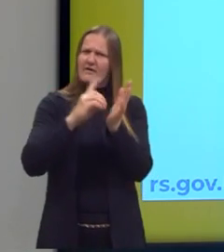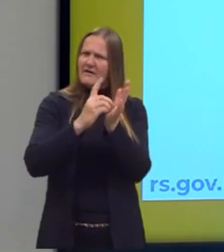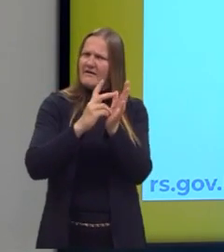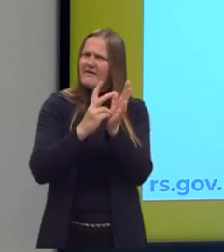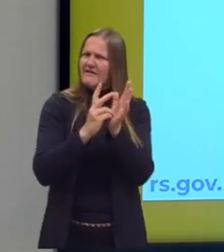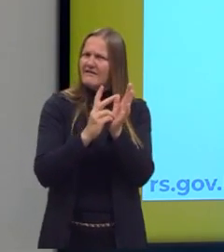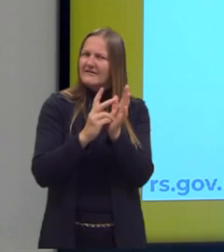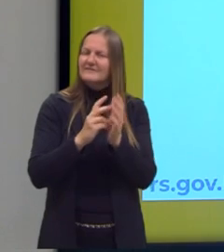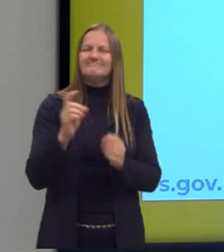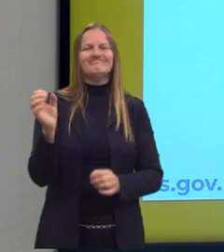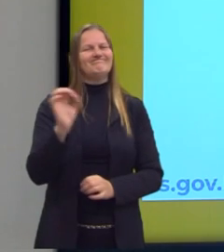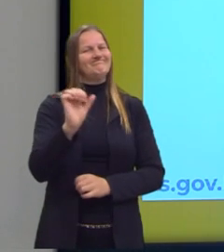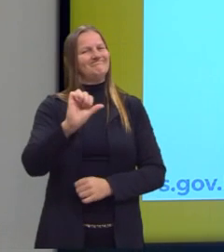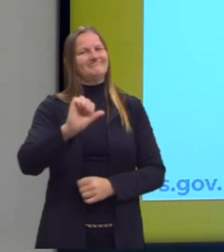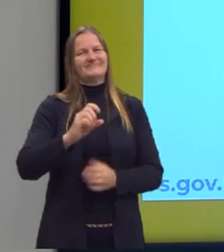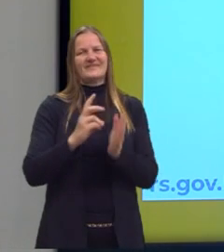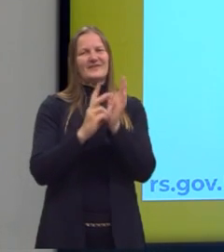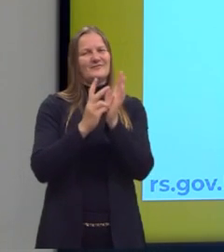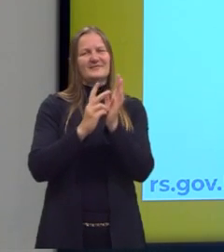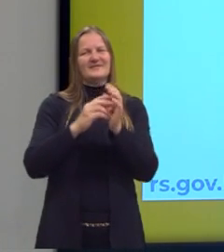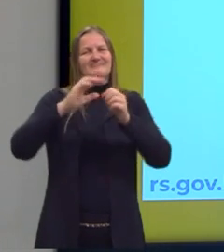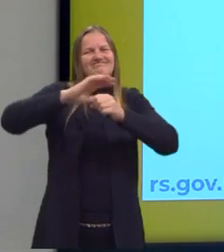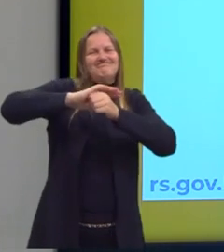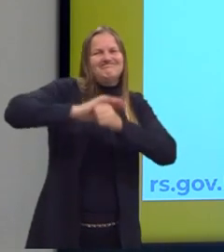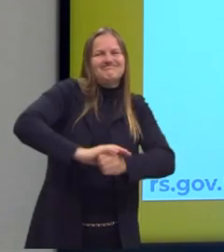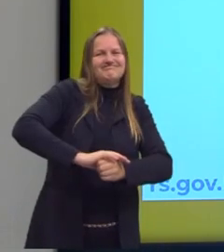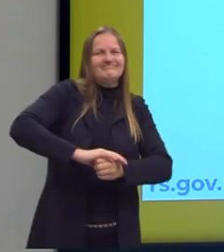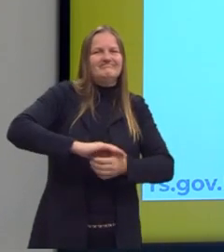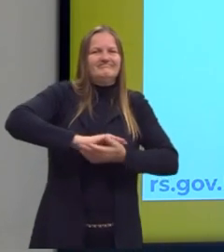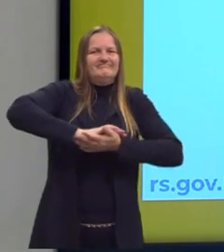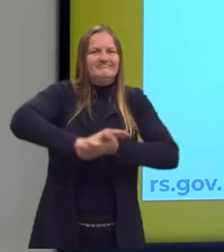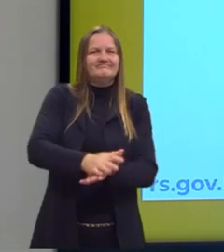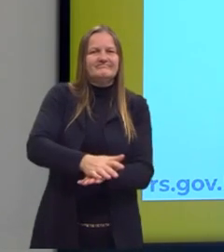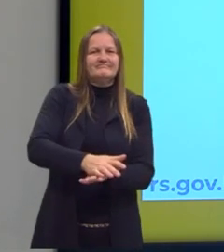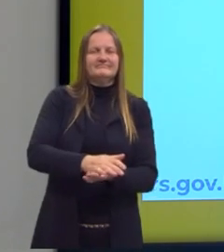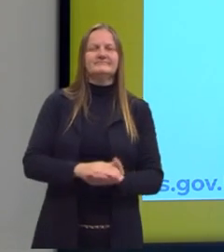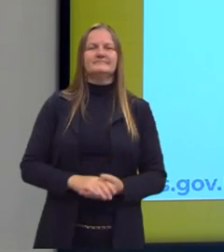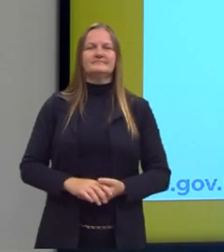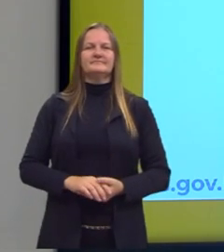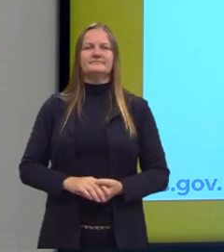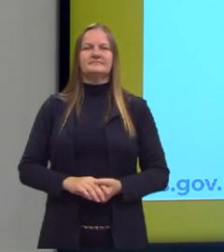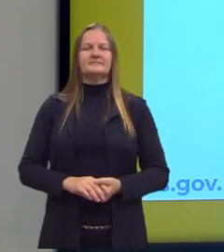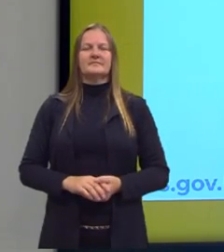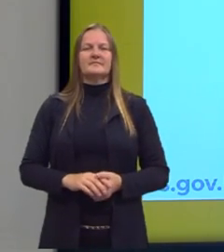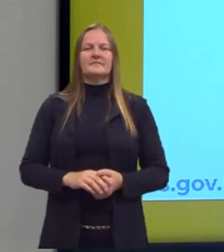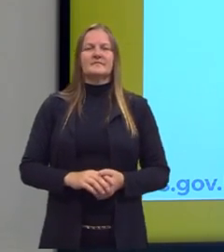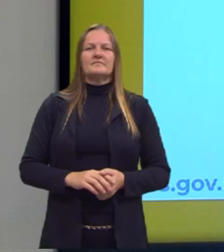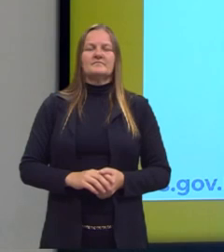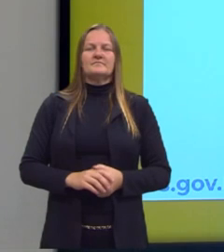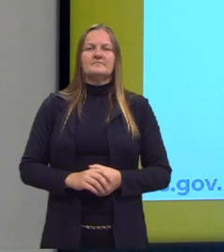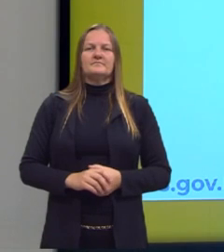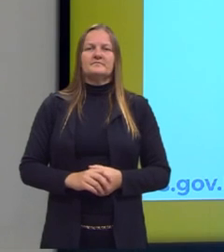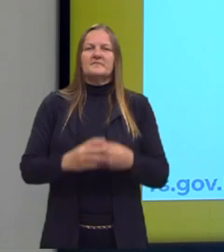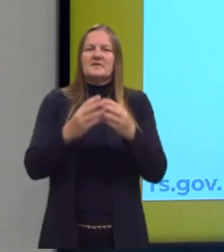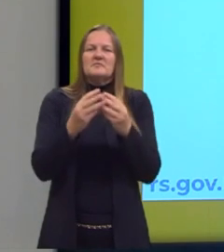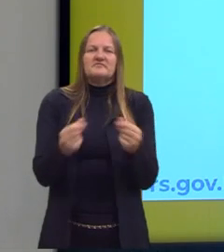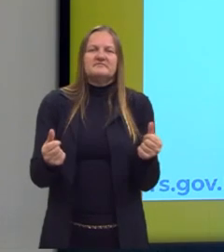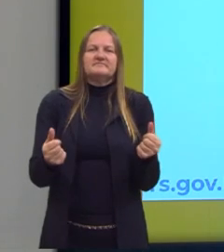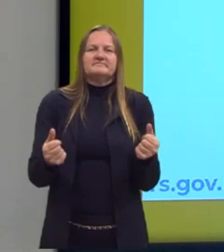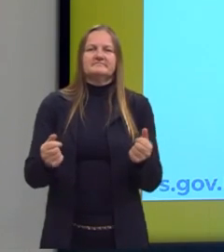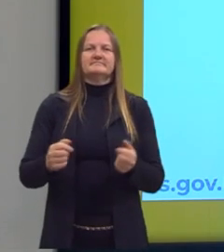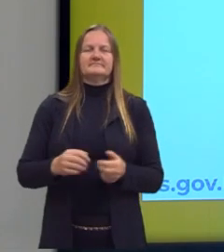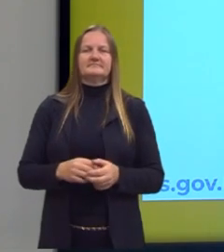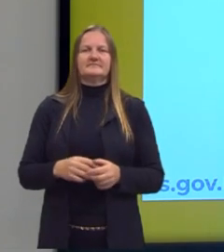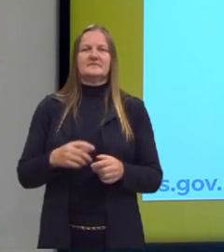viviam aqui? Não. Essa cultura foi combatida. Ela foi apropriada. Ela foi dizimada, quase.